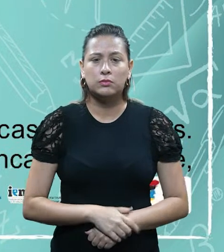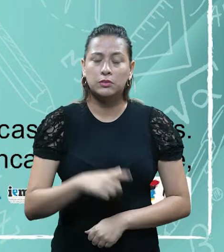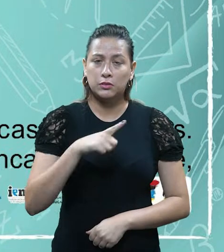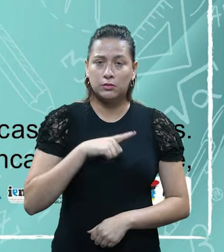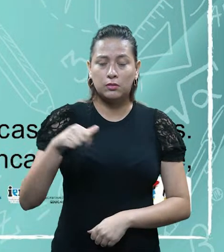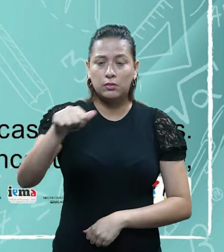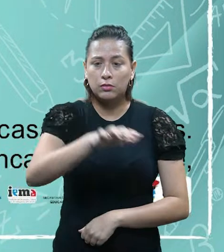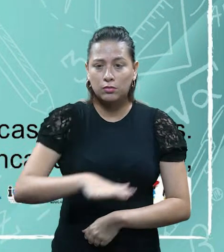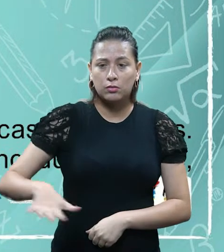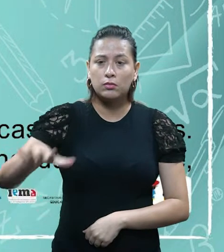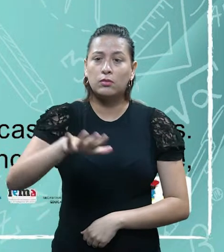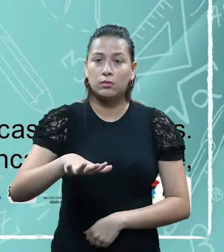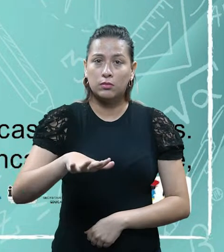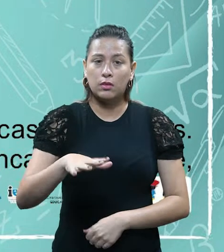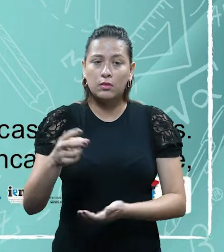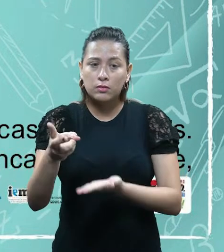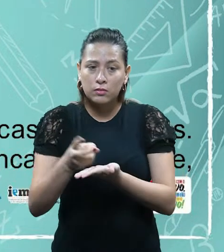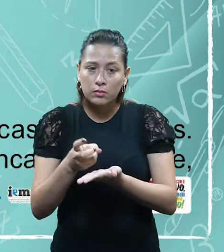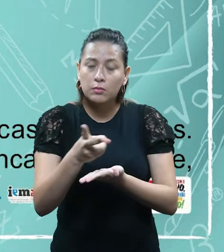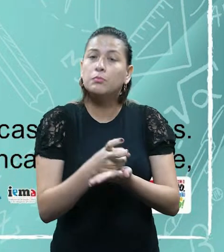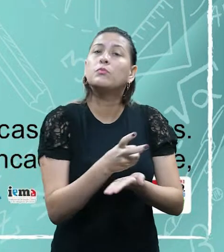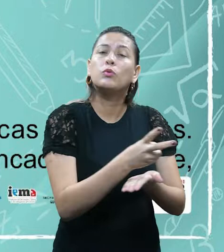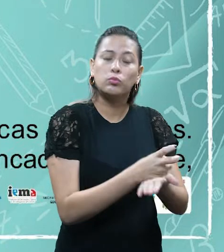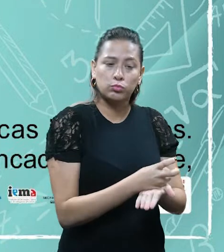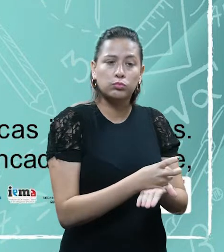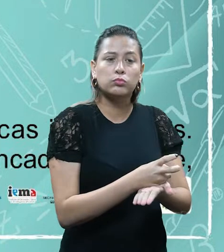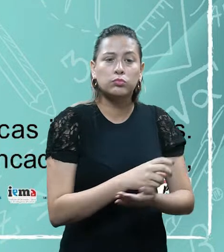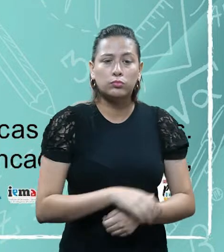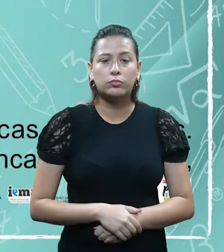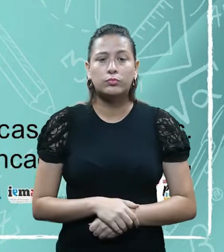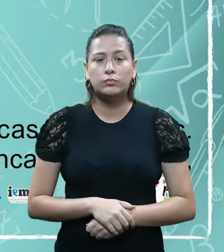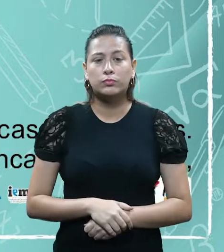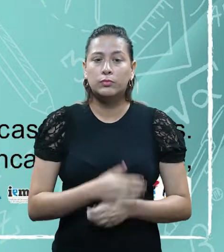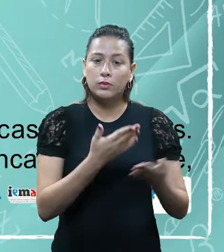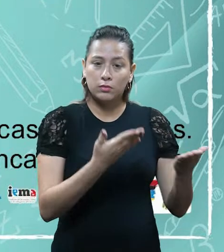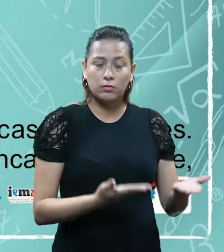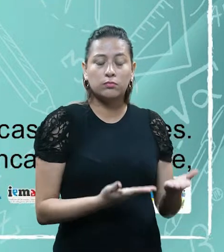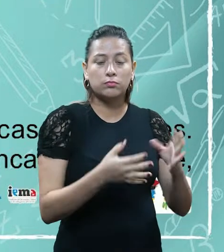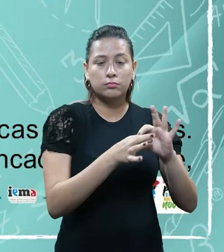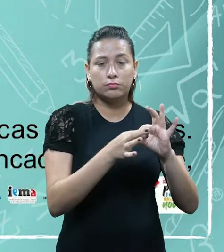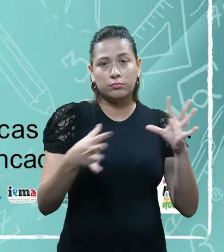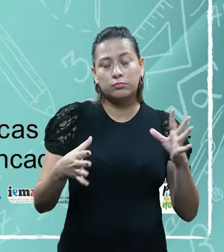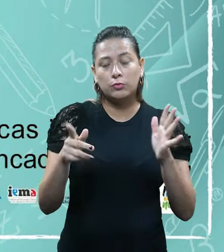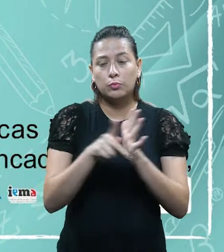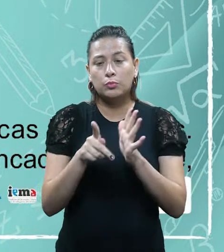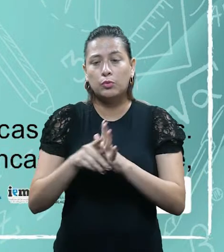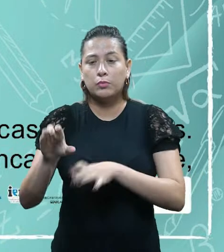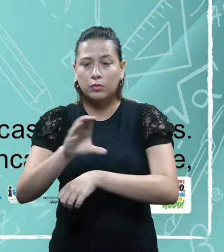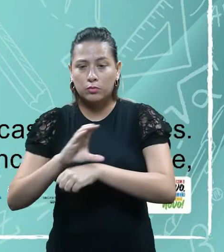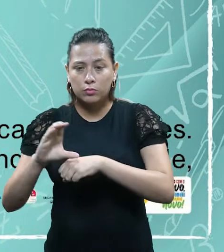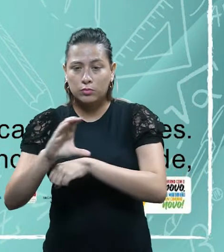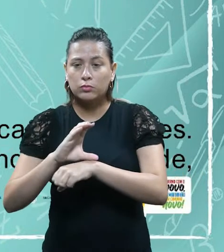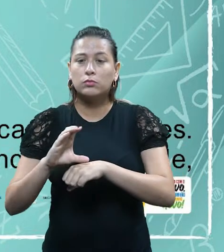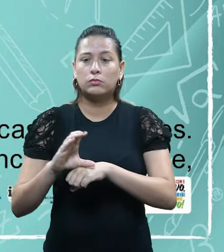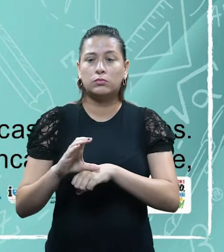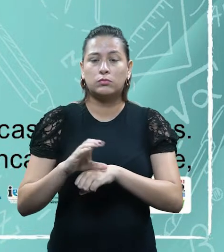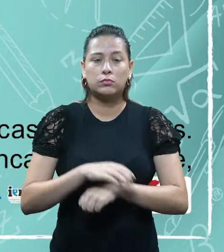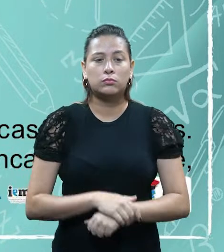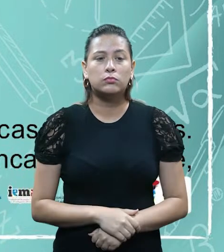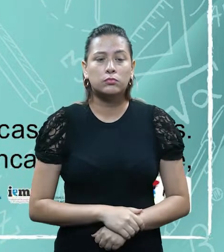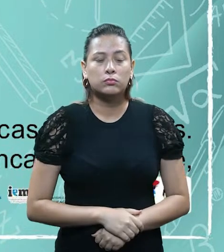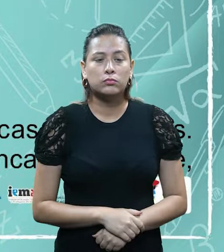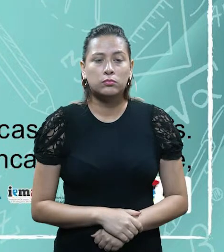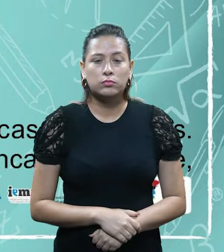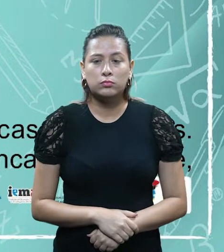territórios determinados tributos. Diante dessa autorização constitucional, é justamente aonde, é